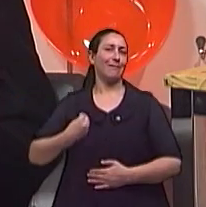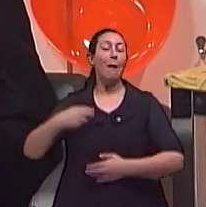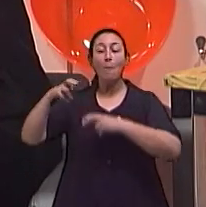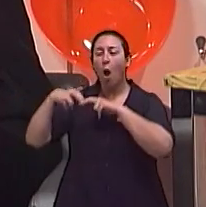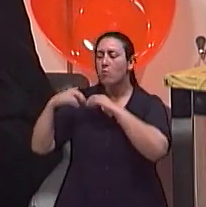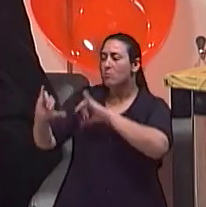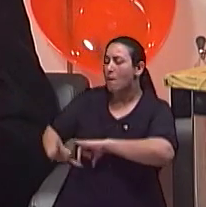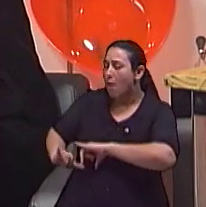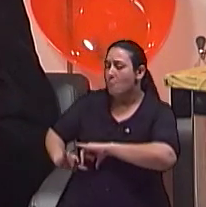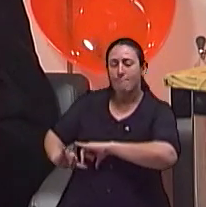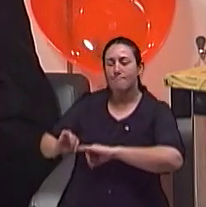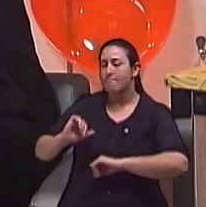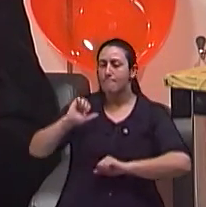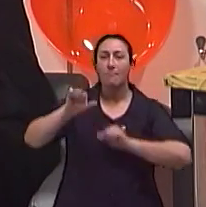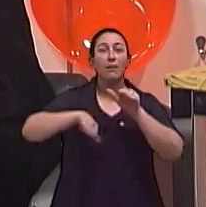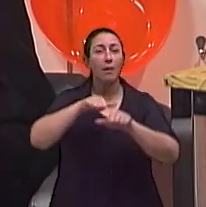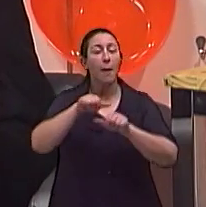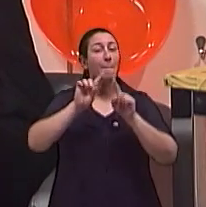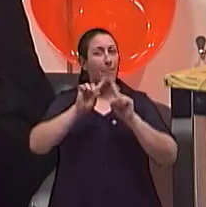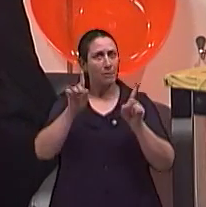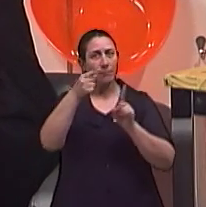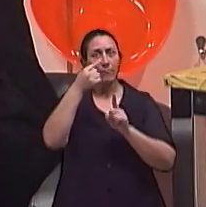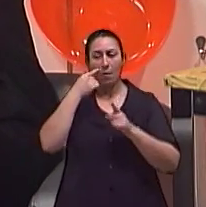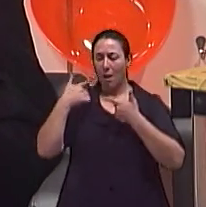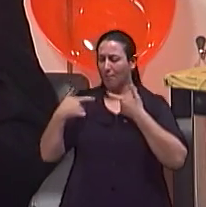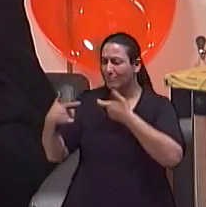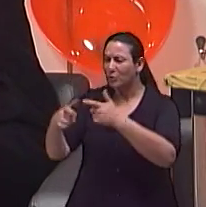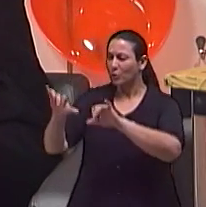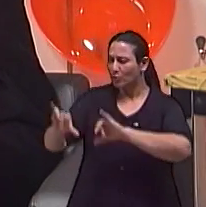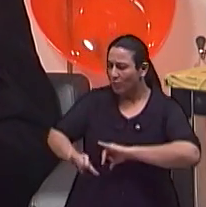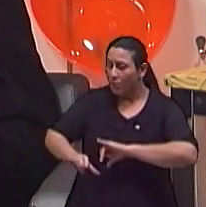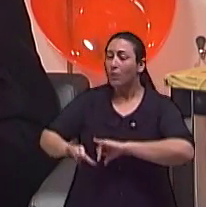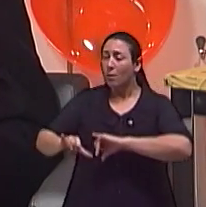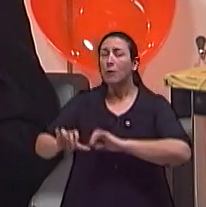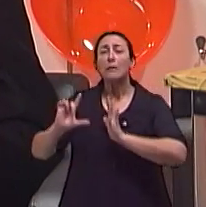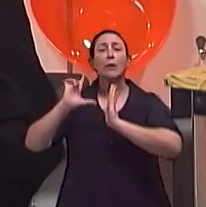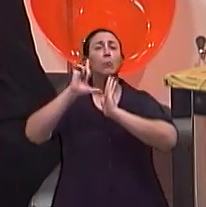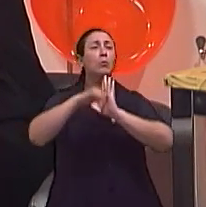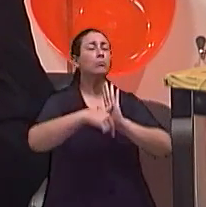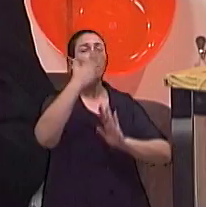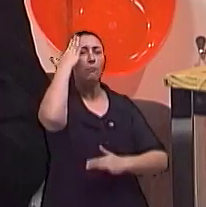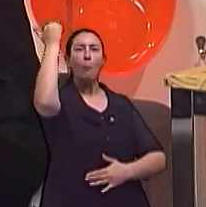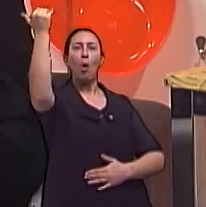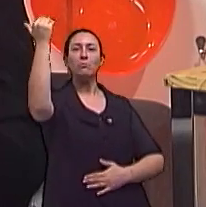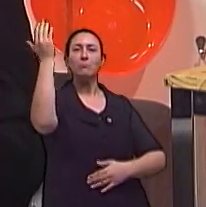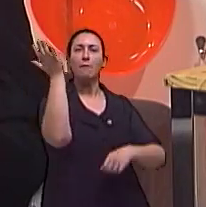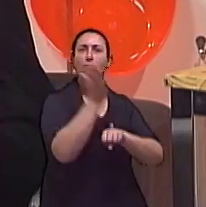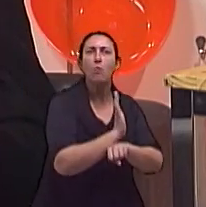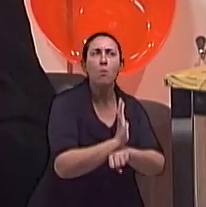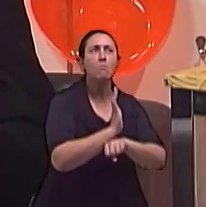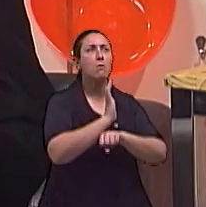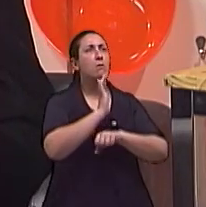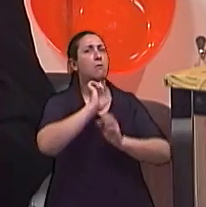exatamente num filme depois de ter passado um tempo bastante difícil na vida dela, também de maneira pessoal.